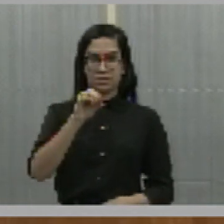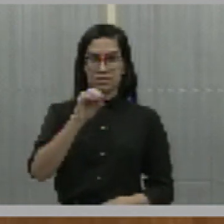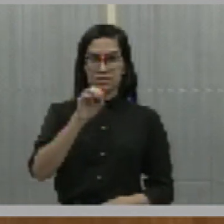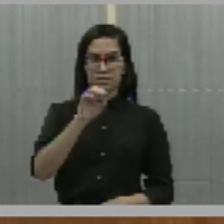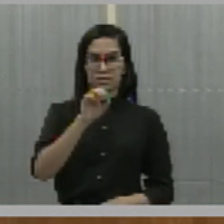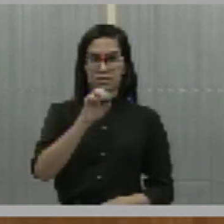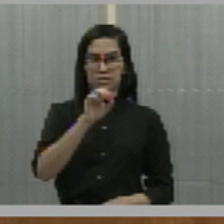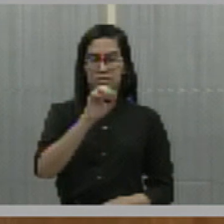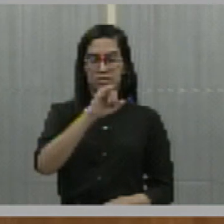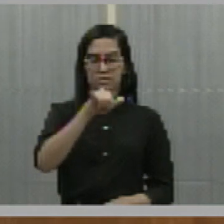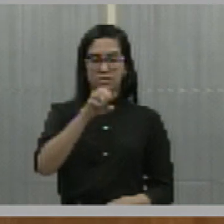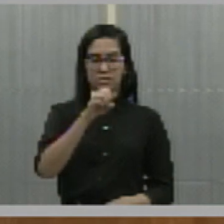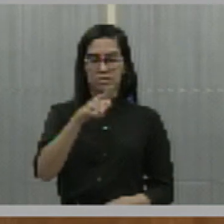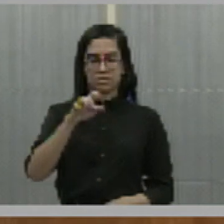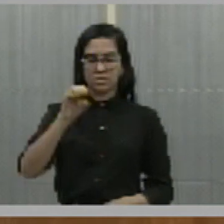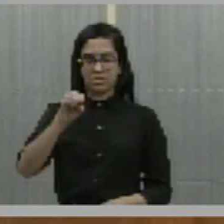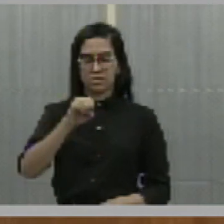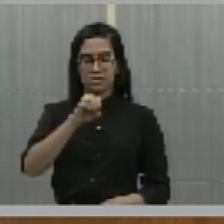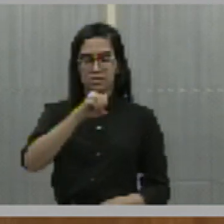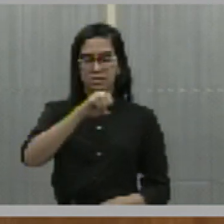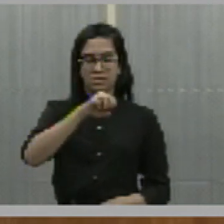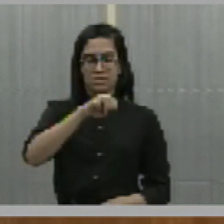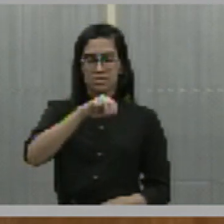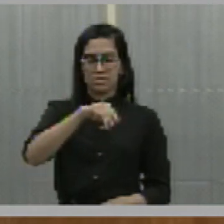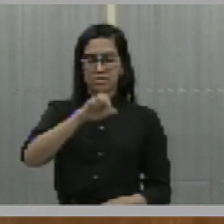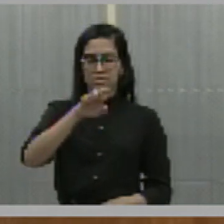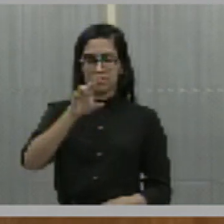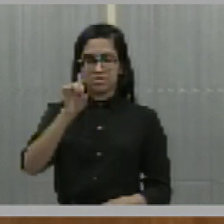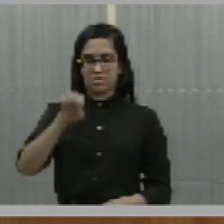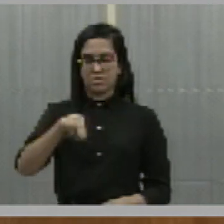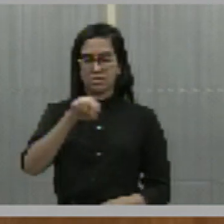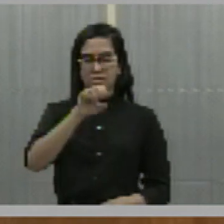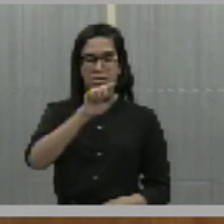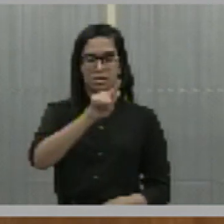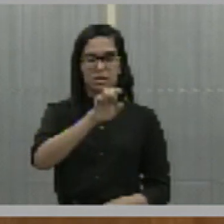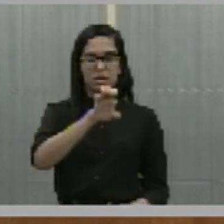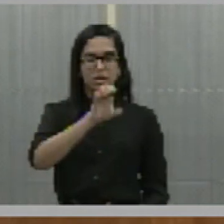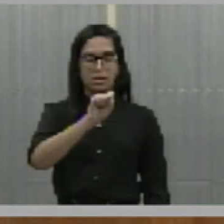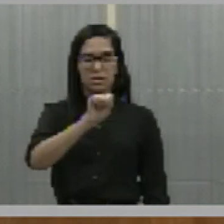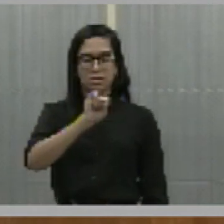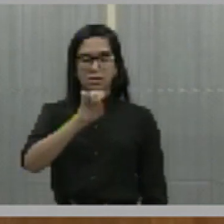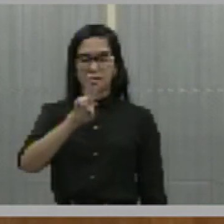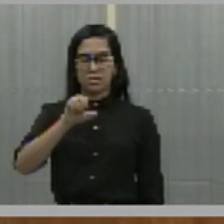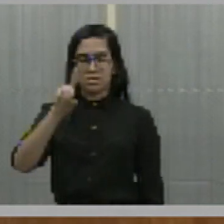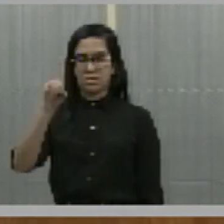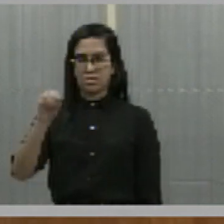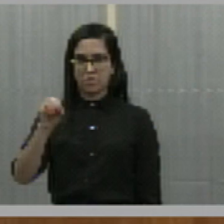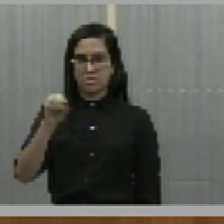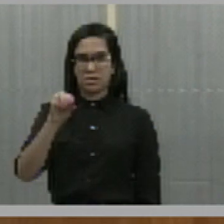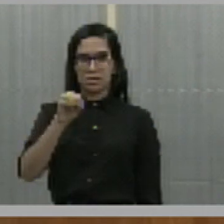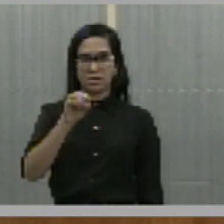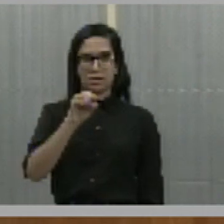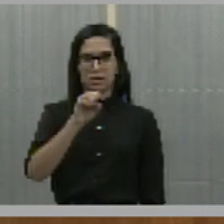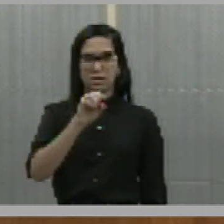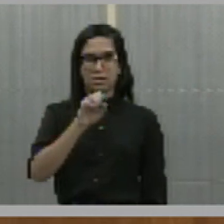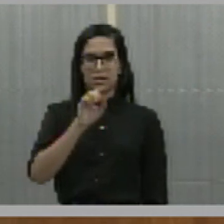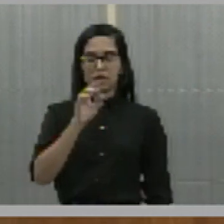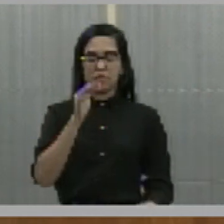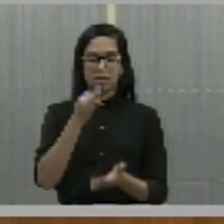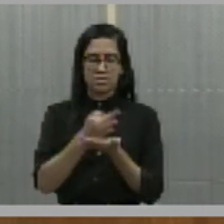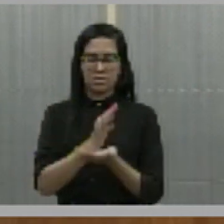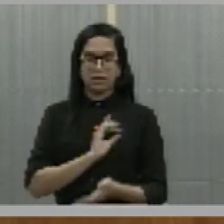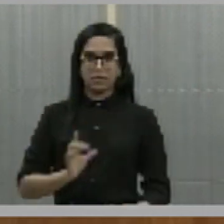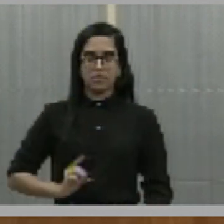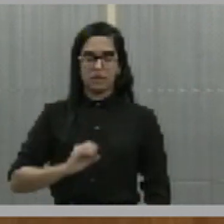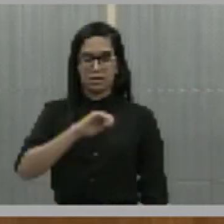Márcio Neirinho, Severo Olário, Wilson Brandão, José Silva e Isaías. E justificados aos senhores deputados Ana Paula, Janaína e do senhor